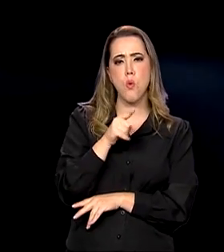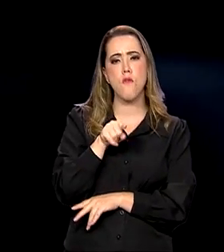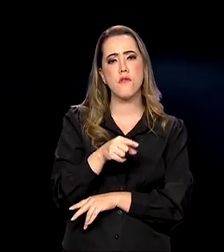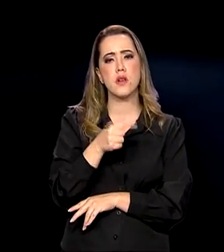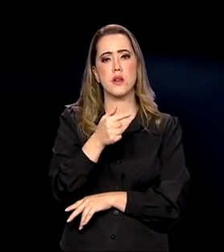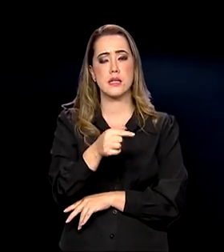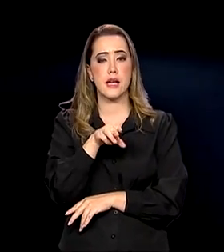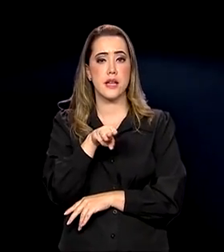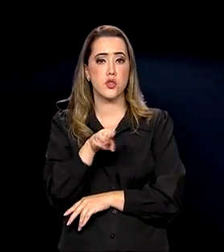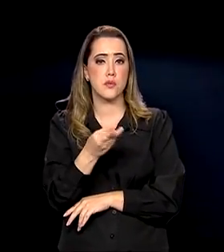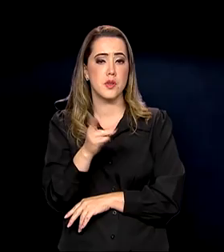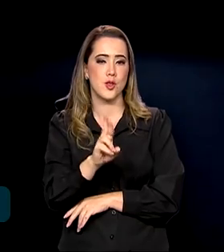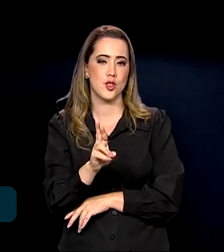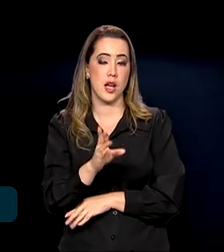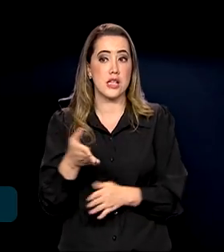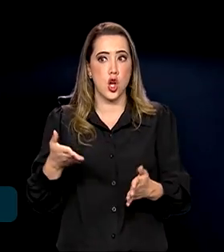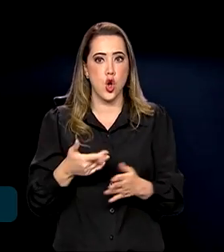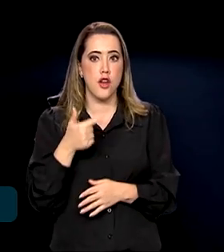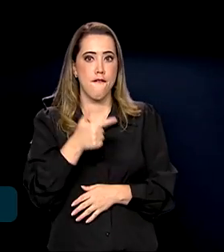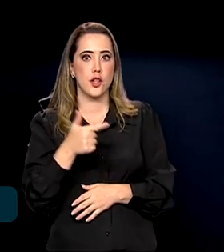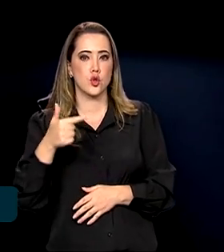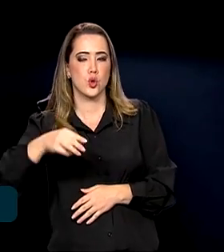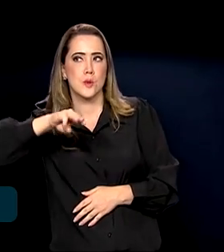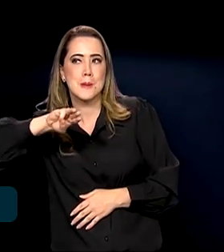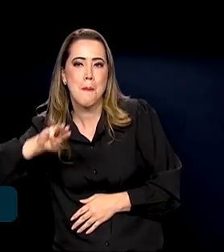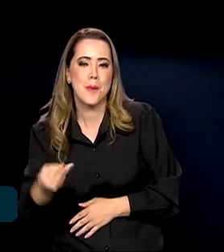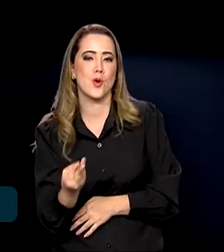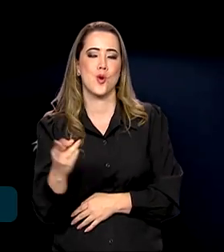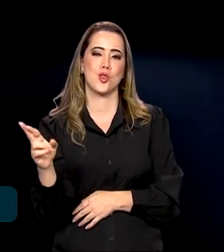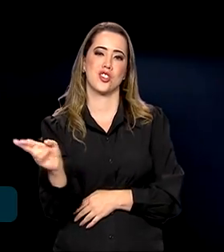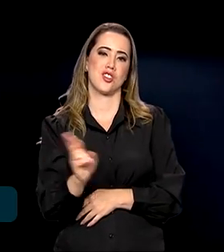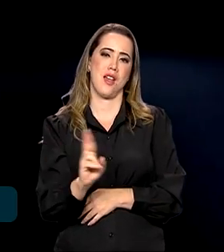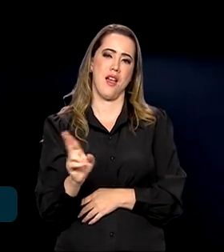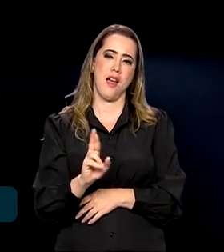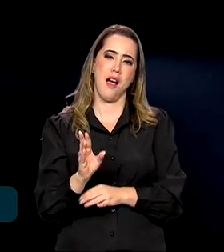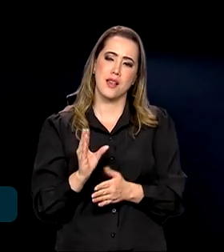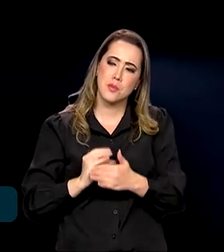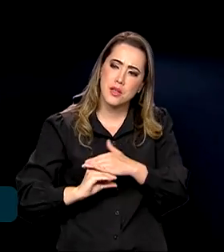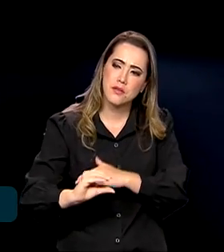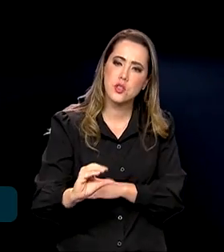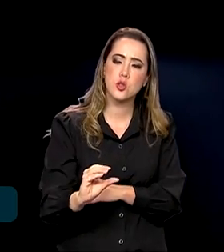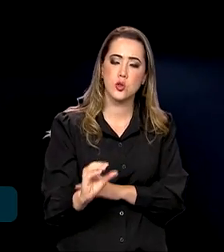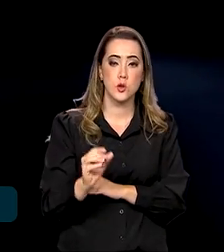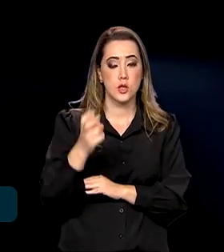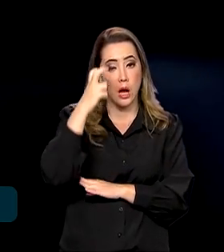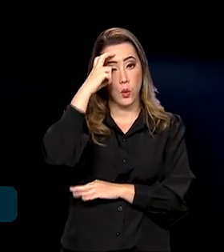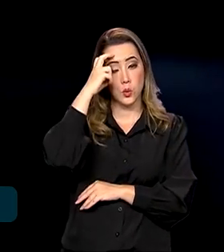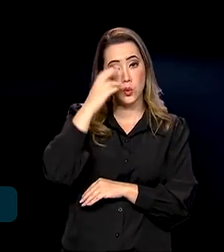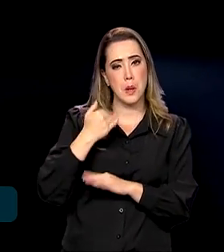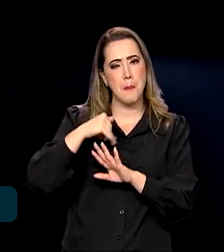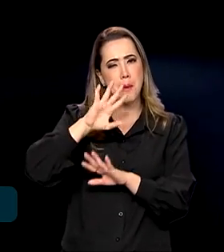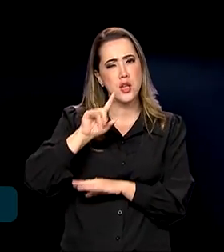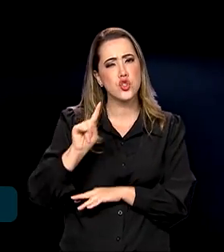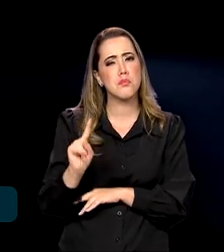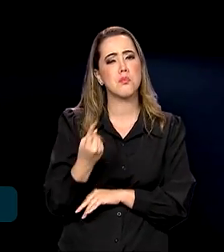para 22 milhões de investimentos na cultura imaterial, no patrimônio imaterial brasileiro. Mais de 1.000% de aumento. Tchau. Tchau. Tchau.